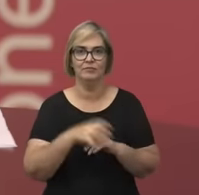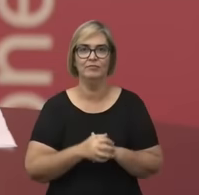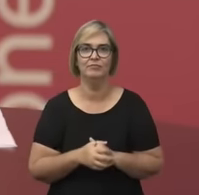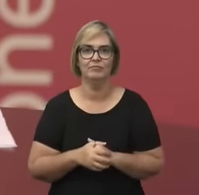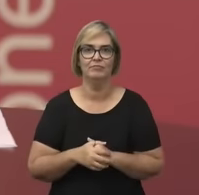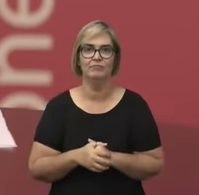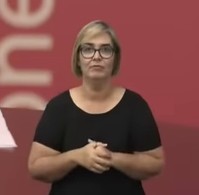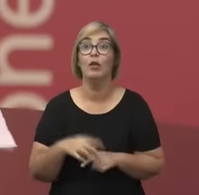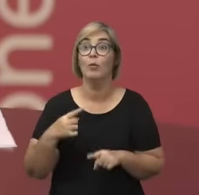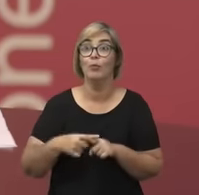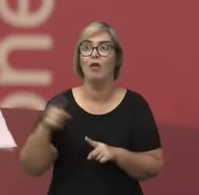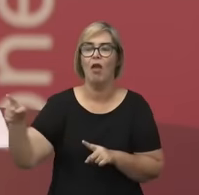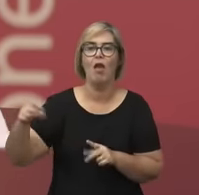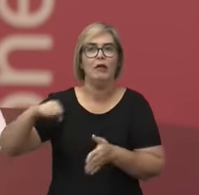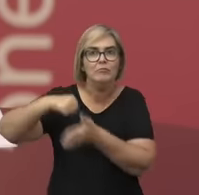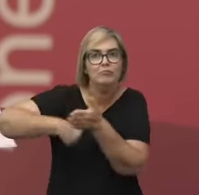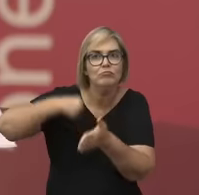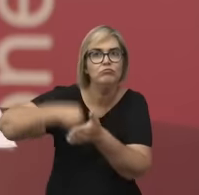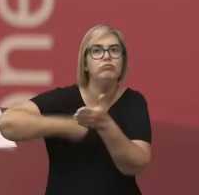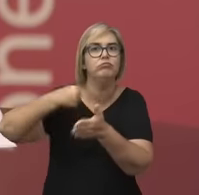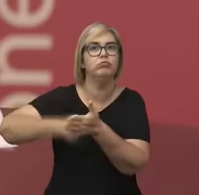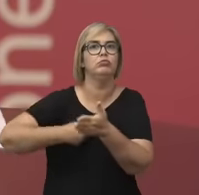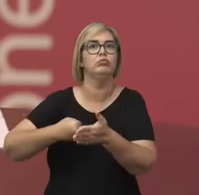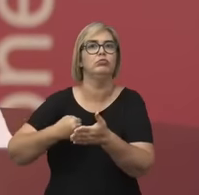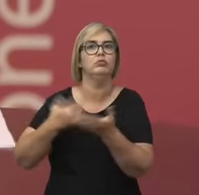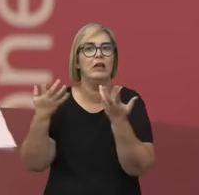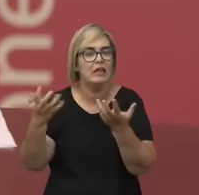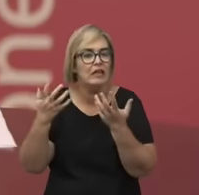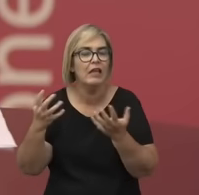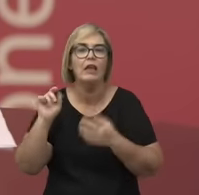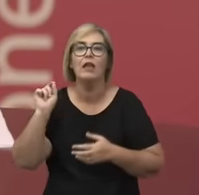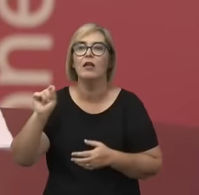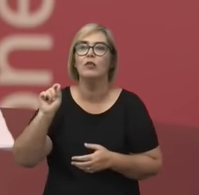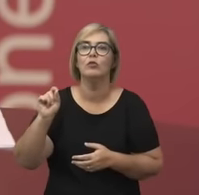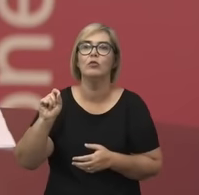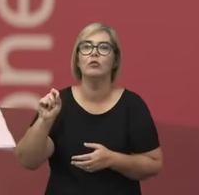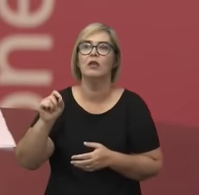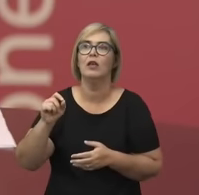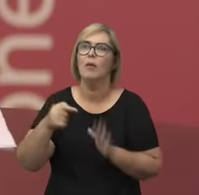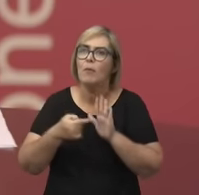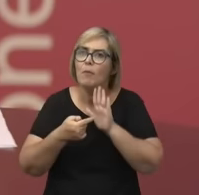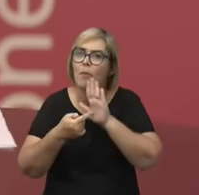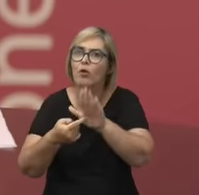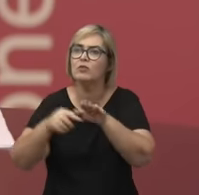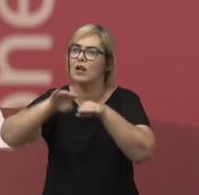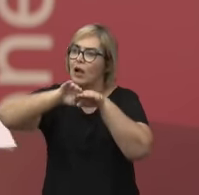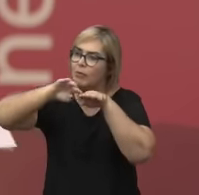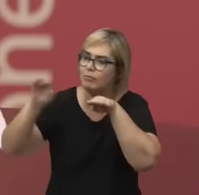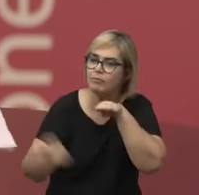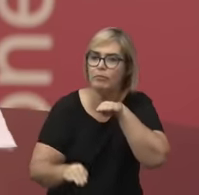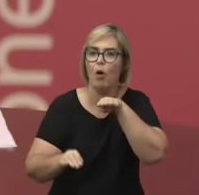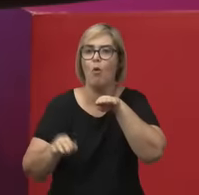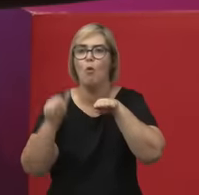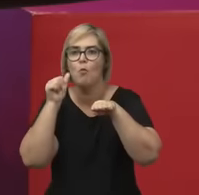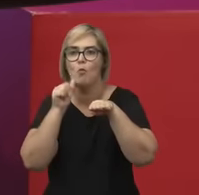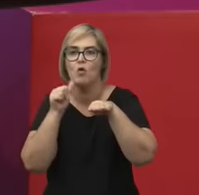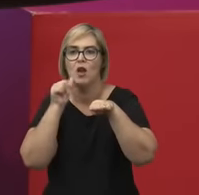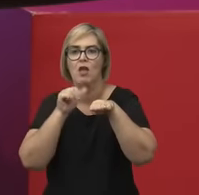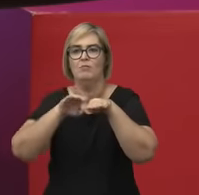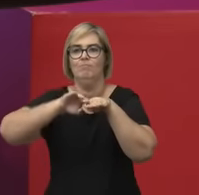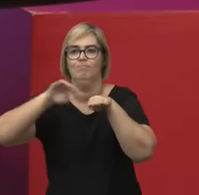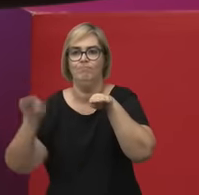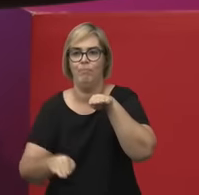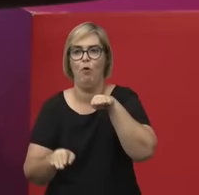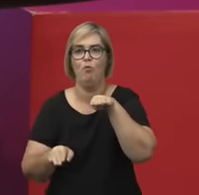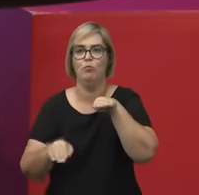pelas reivindicações, por esse estabelecimento do fato da desigualdade de gênero no Brasil. E